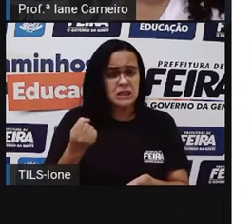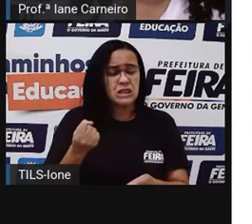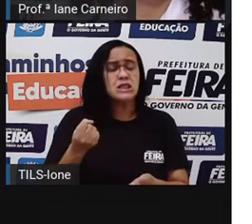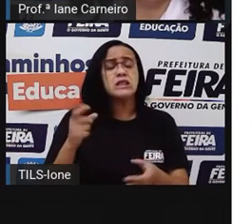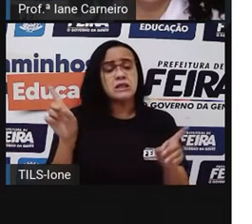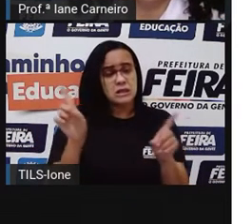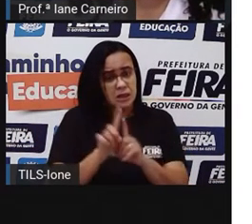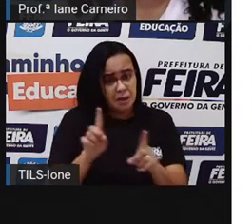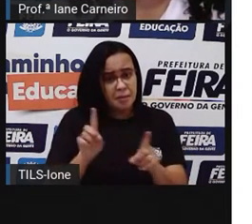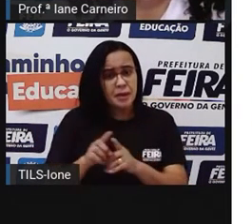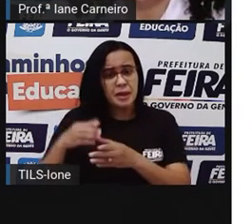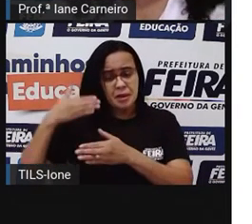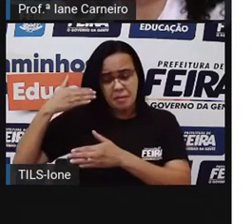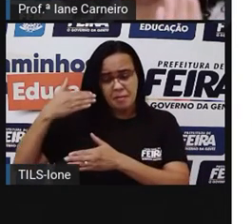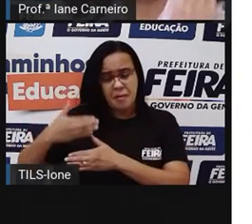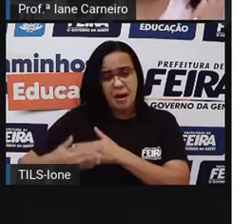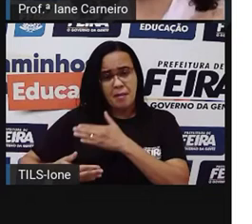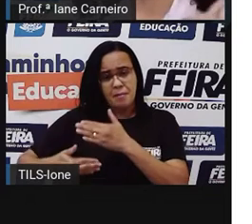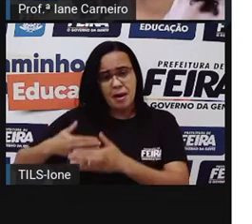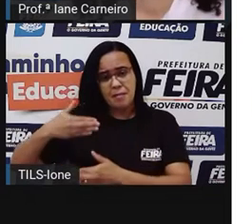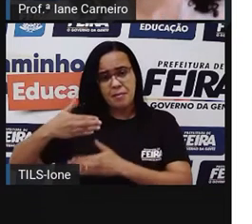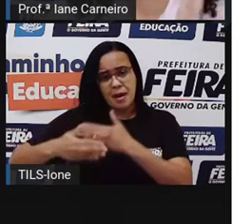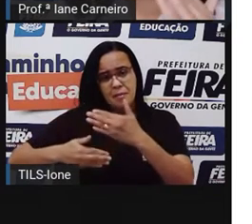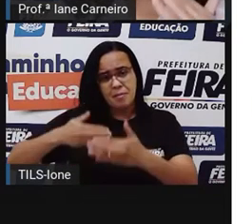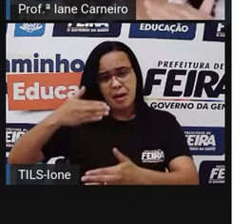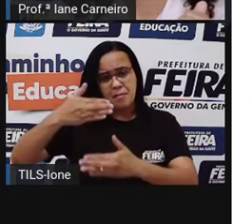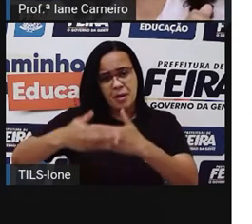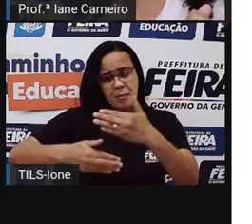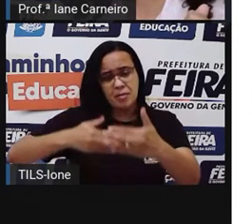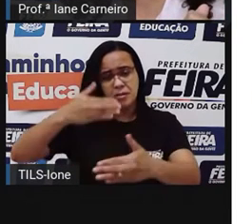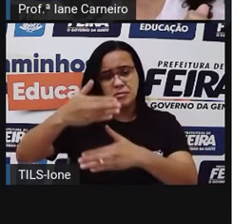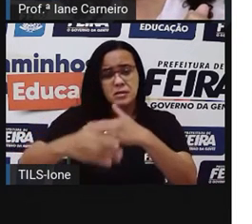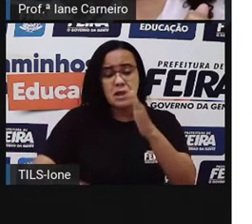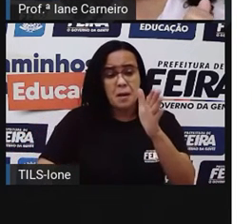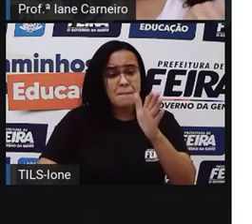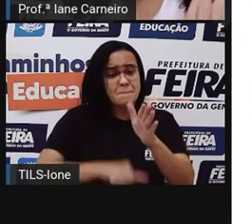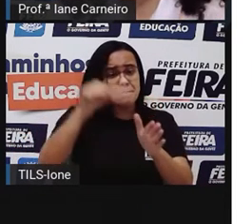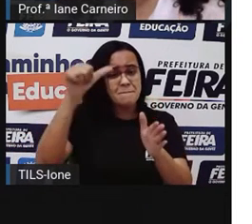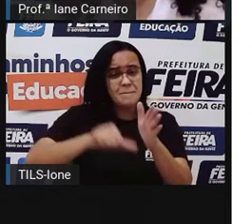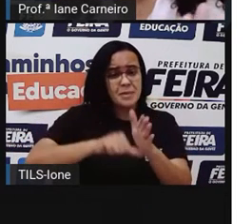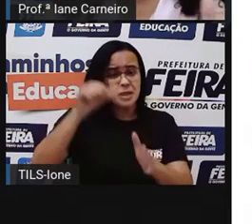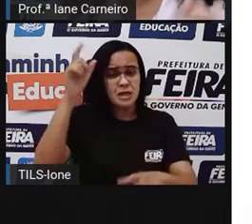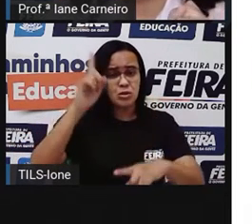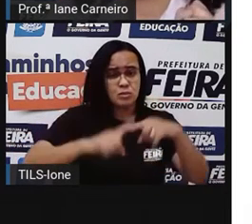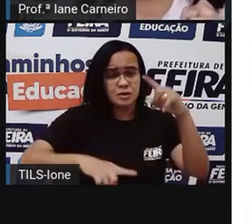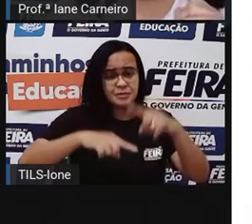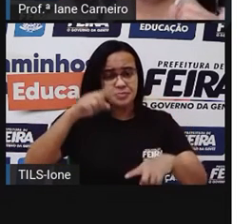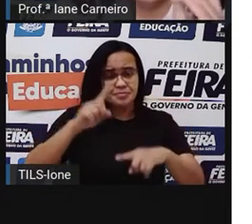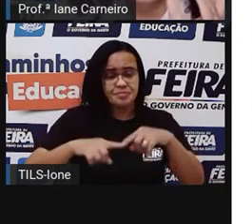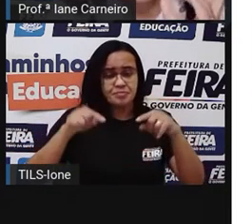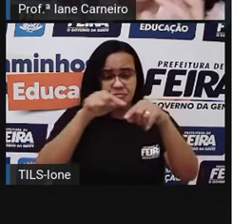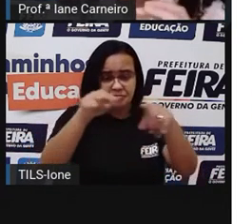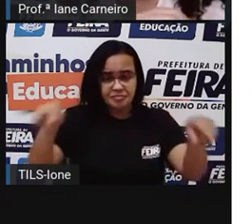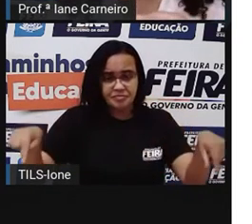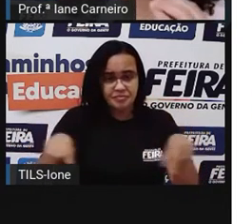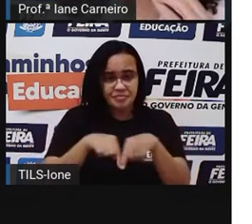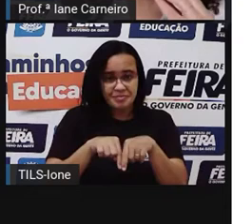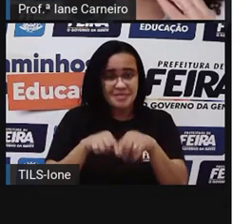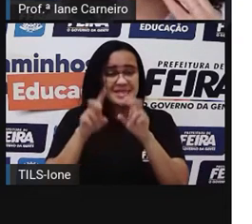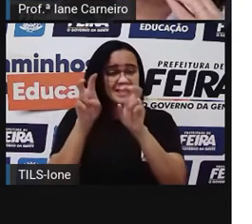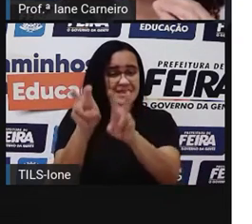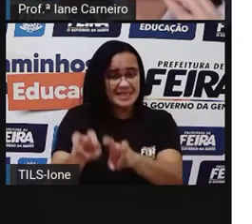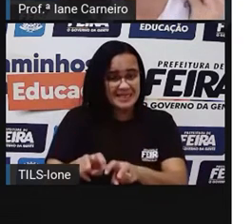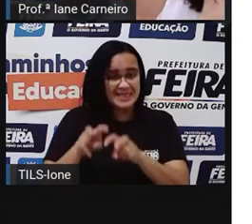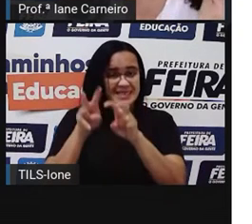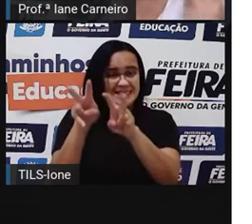né? Então, aqui, ó, começa com como lá, né? Na fazenda de gado, né? Já começa lá. E aí,